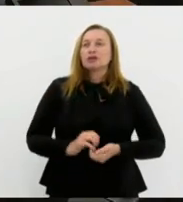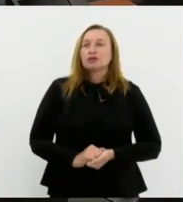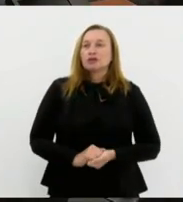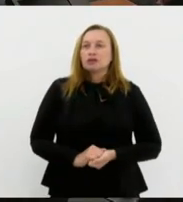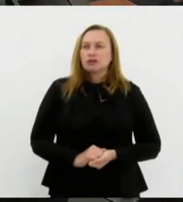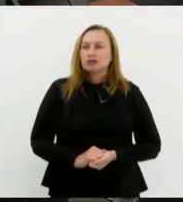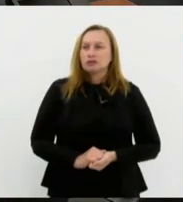risal até Obrigado.